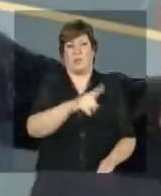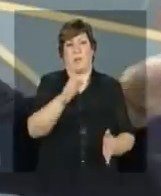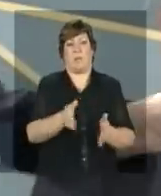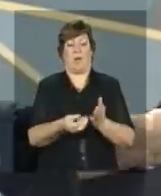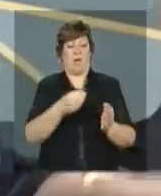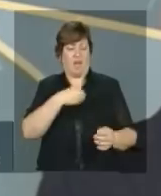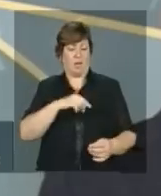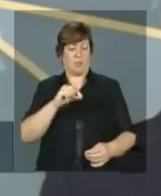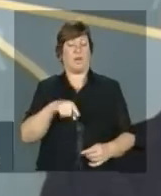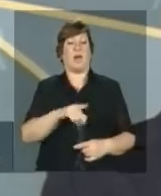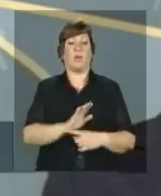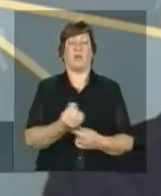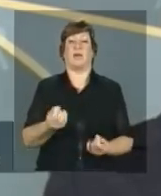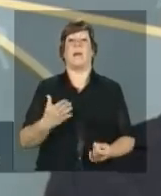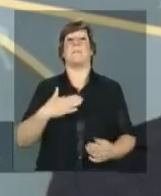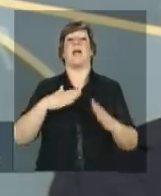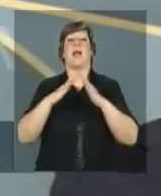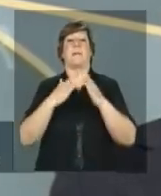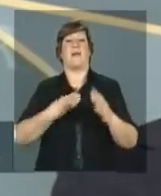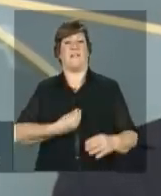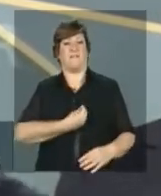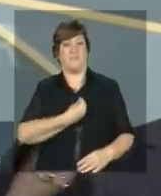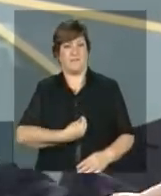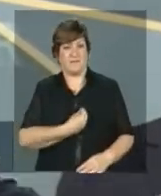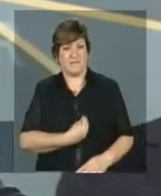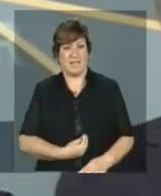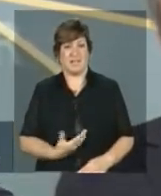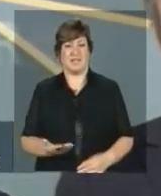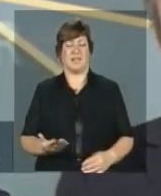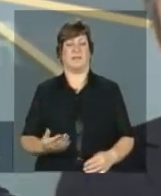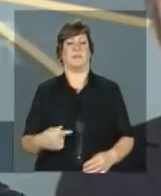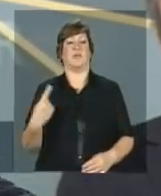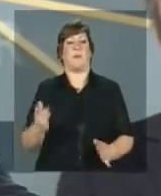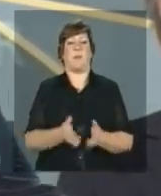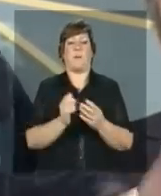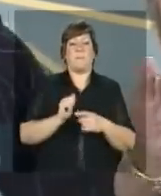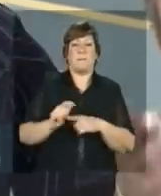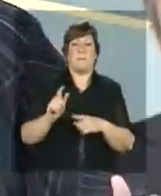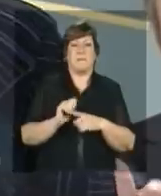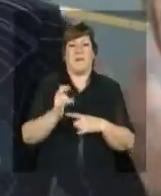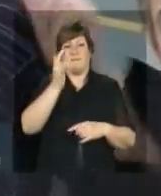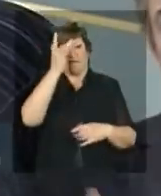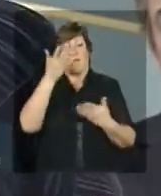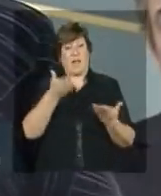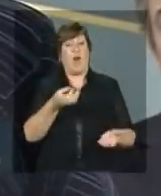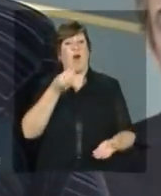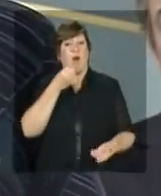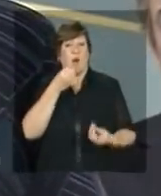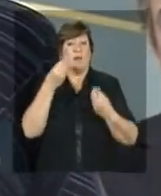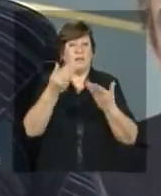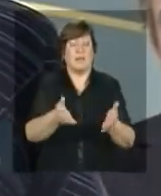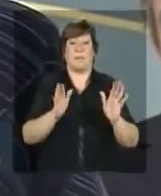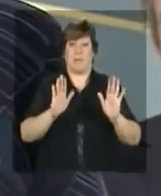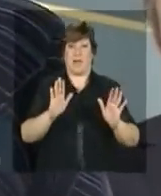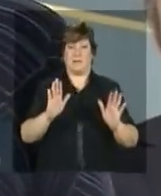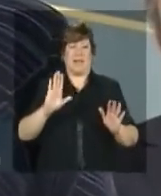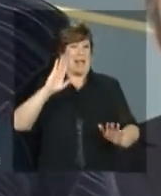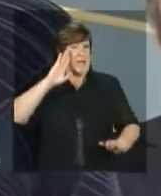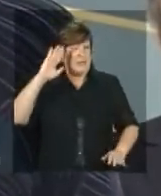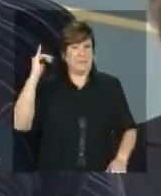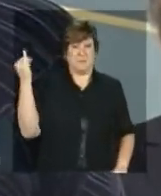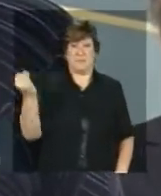quando se cria o Minha Casa Minha Vida é oportunidade que se dá agora a grande oportunidade